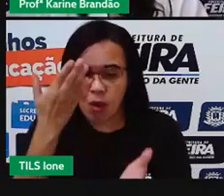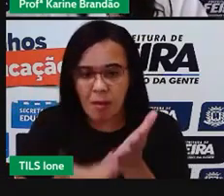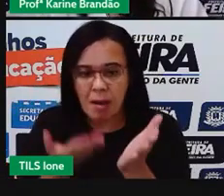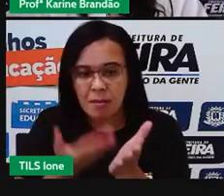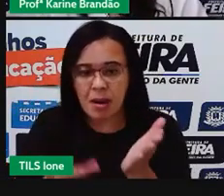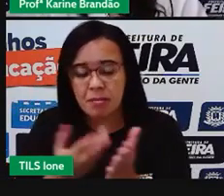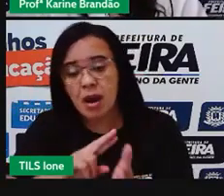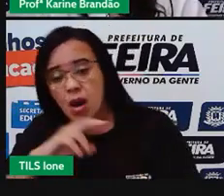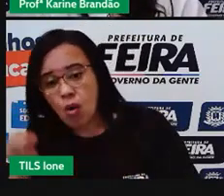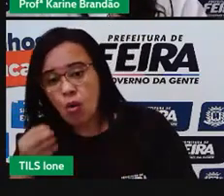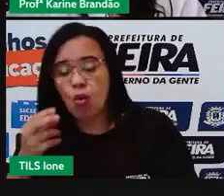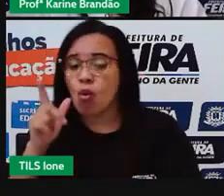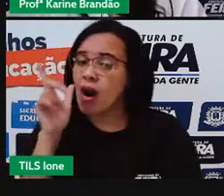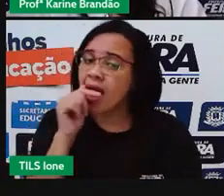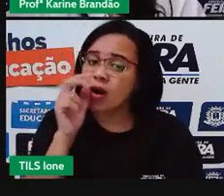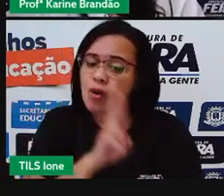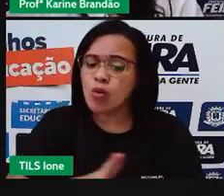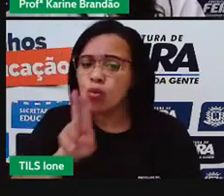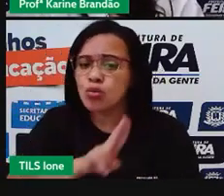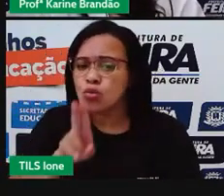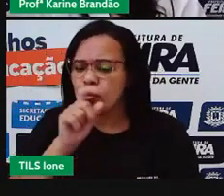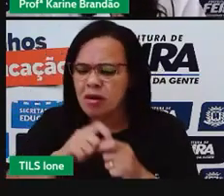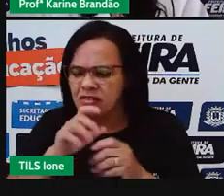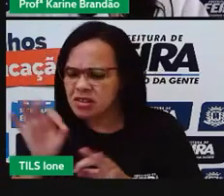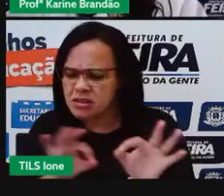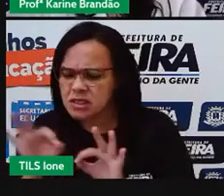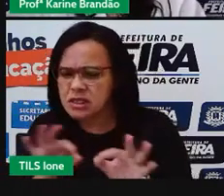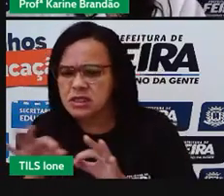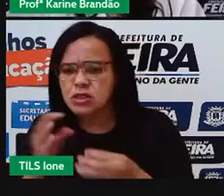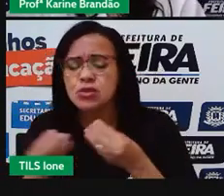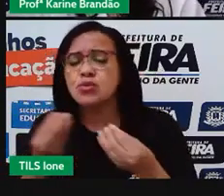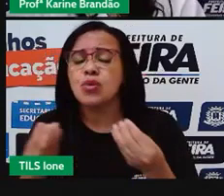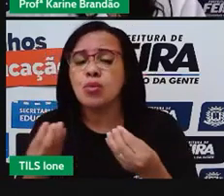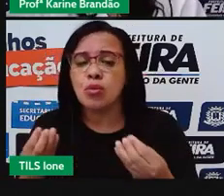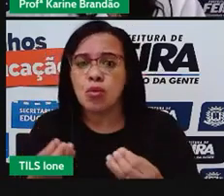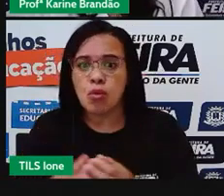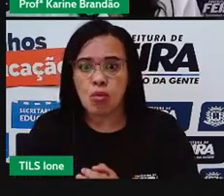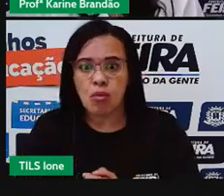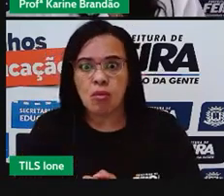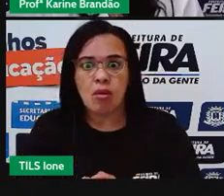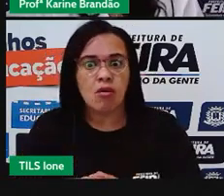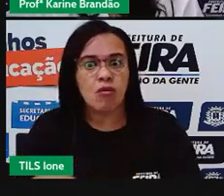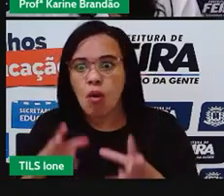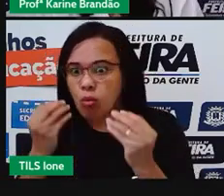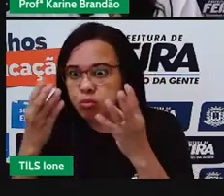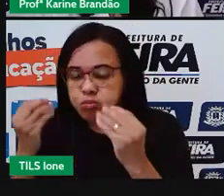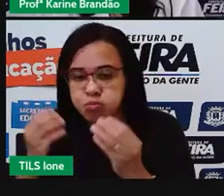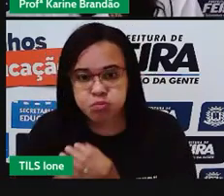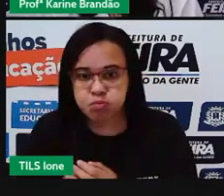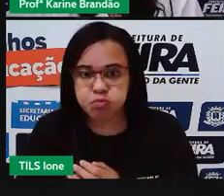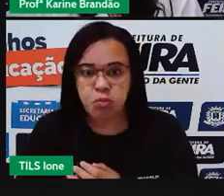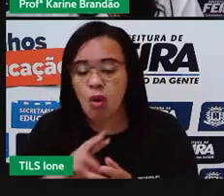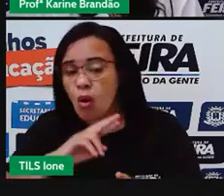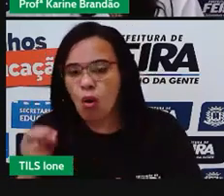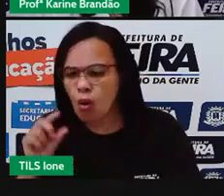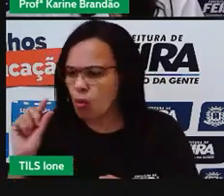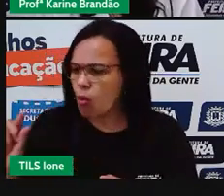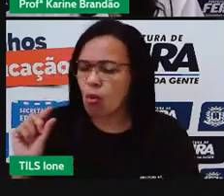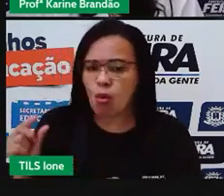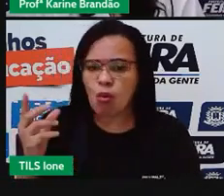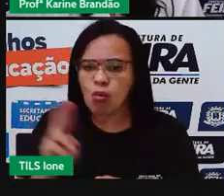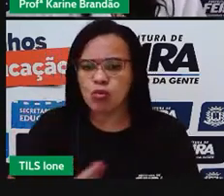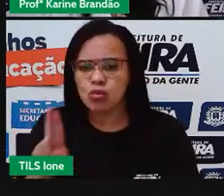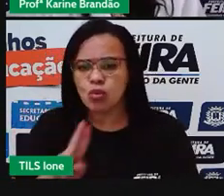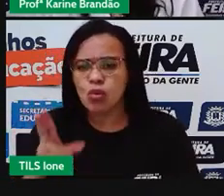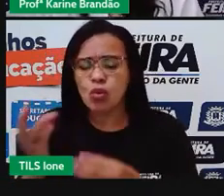produção, né? O consumo da água para a produção dessa garrafa e desse guaraná. Entendido?